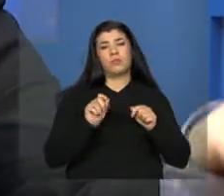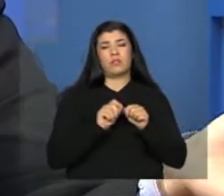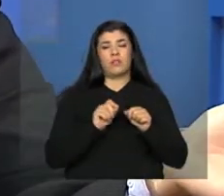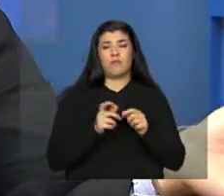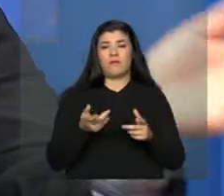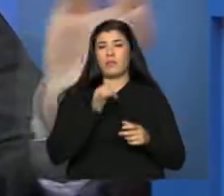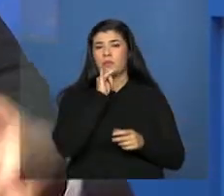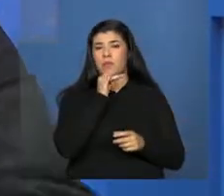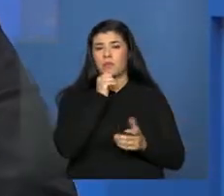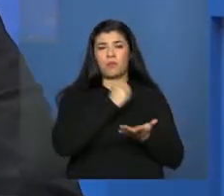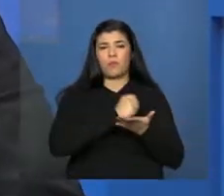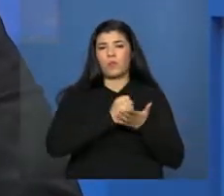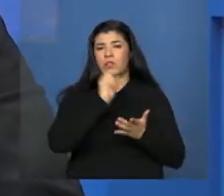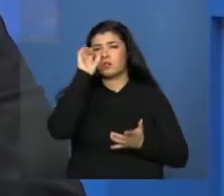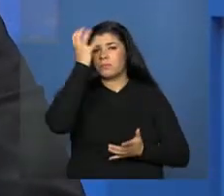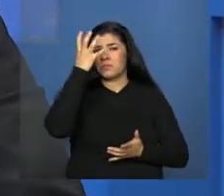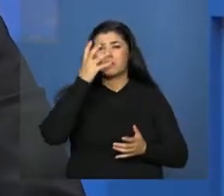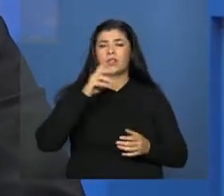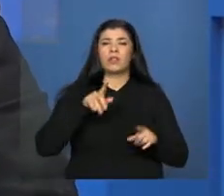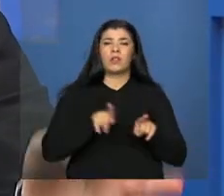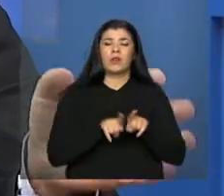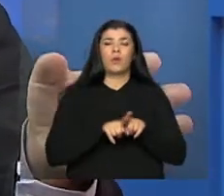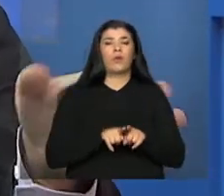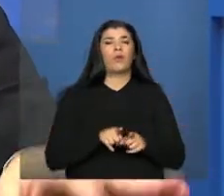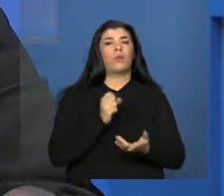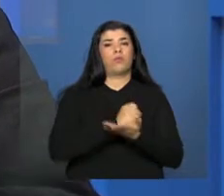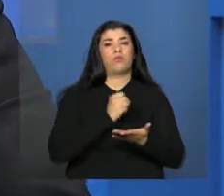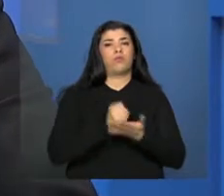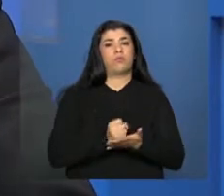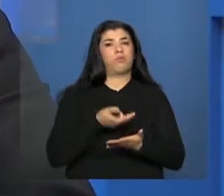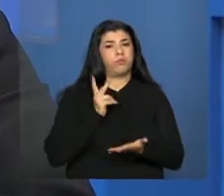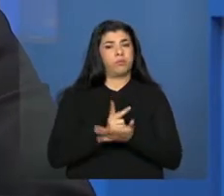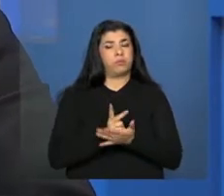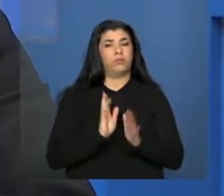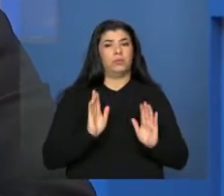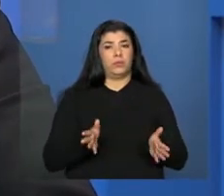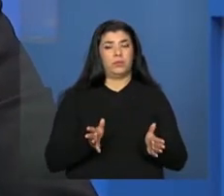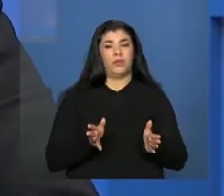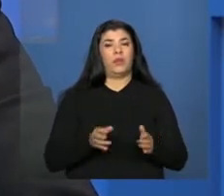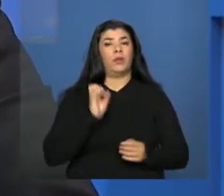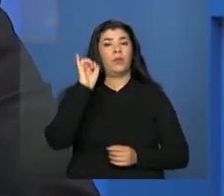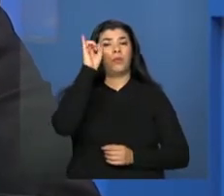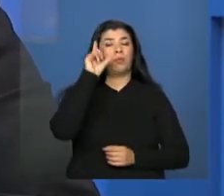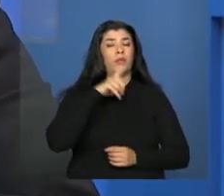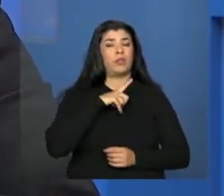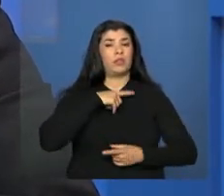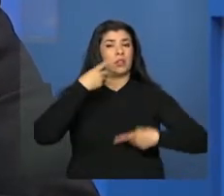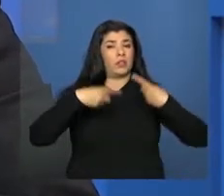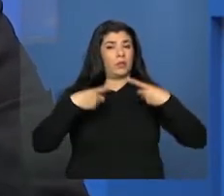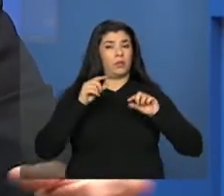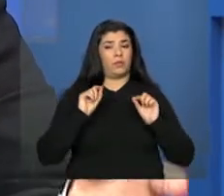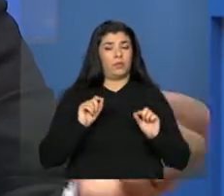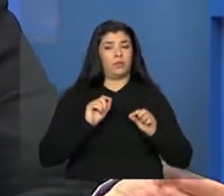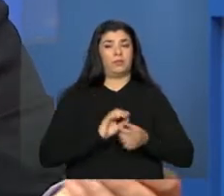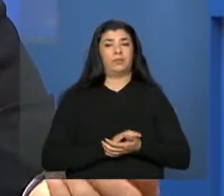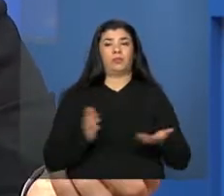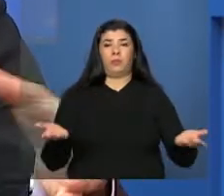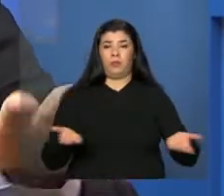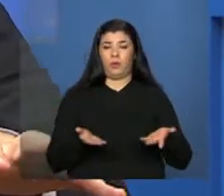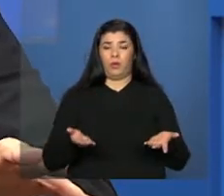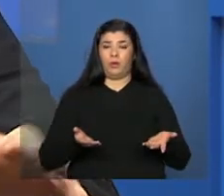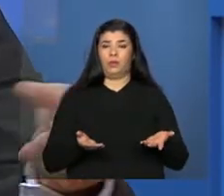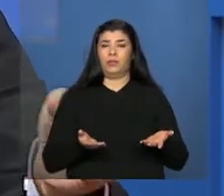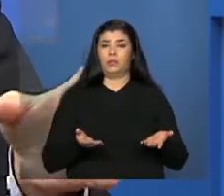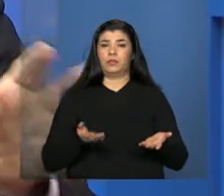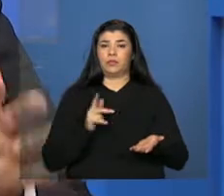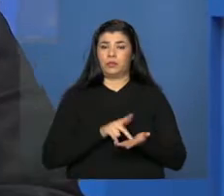seja até ponderário ou para provimento efetivo. O importante nessa questão é que, agora, o município, que